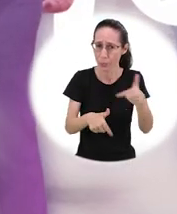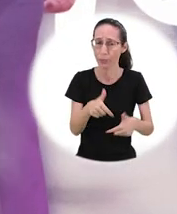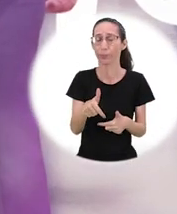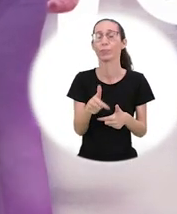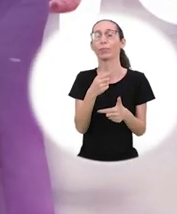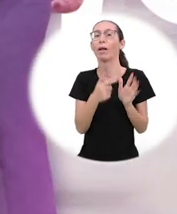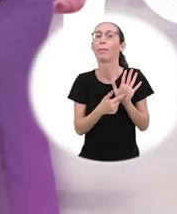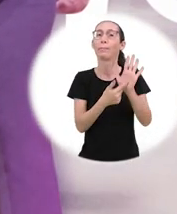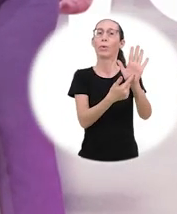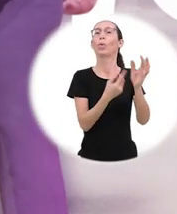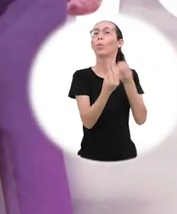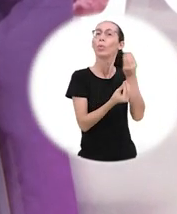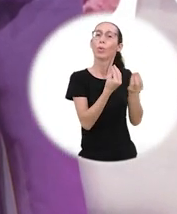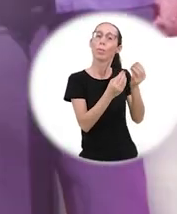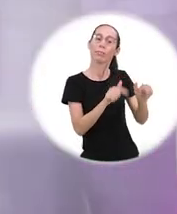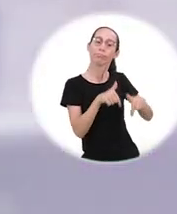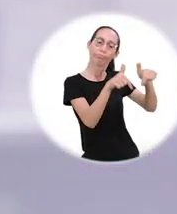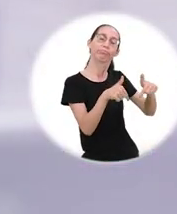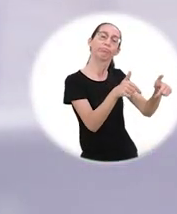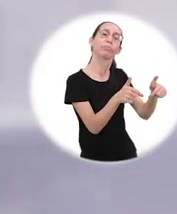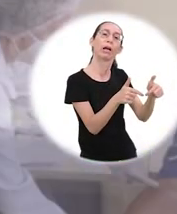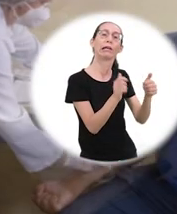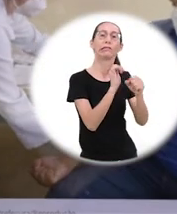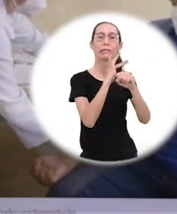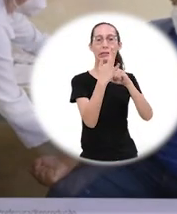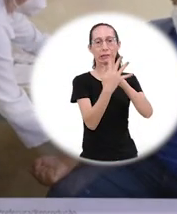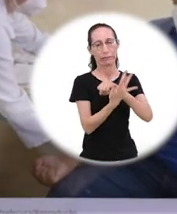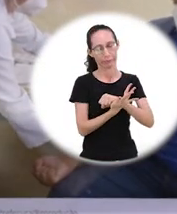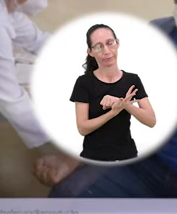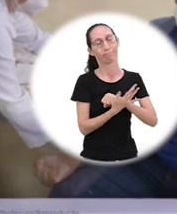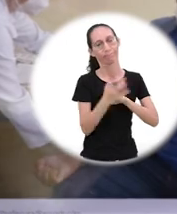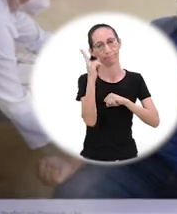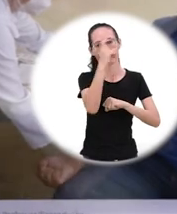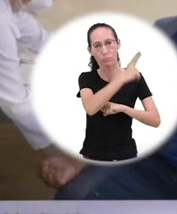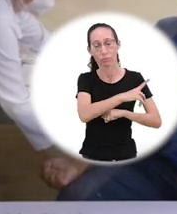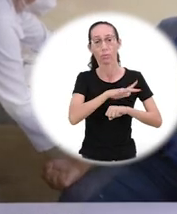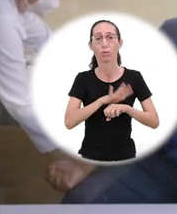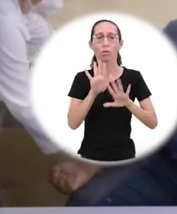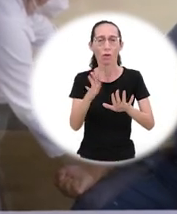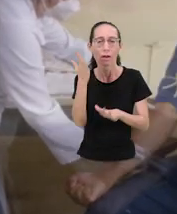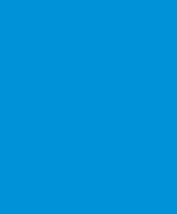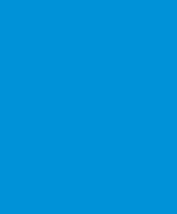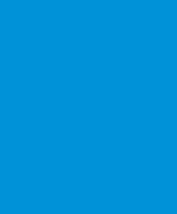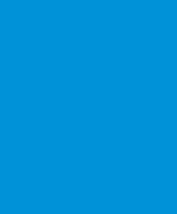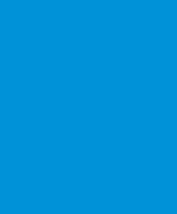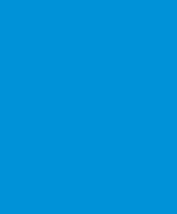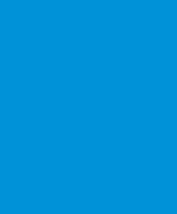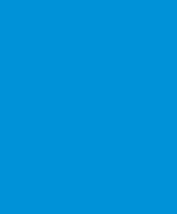trabalho, está mostrando como enfrentar e superar a pandemia do novo coronavírus.